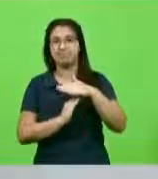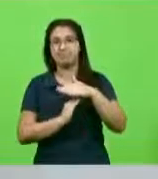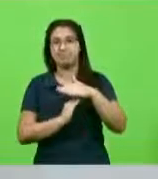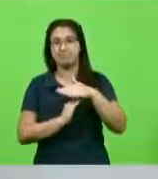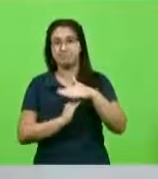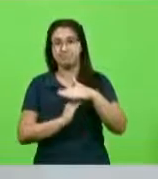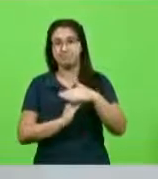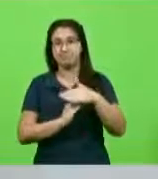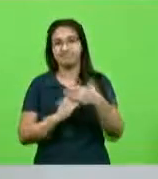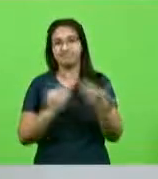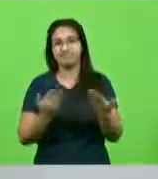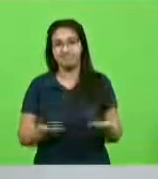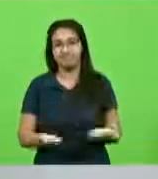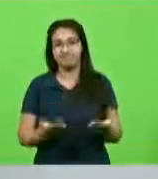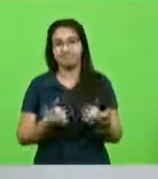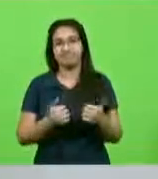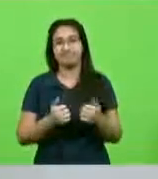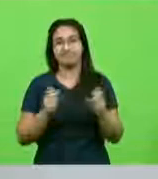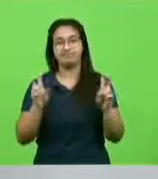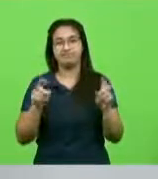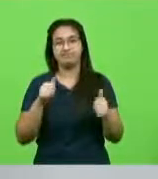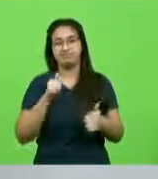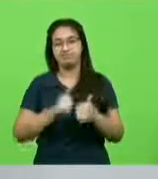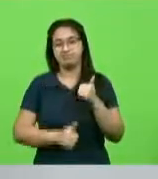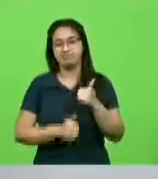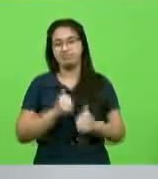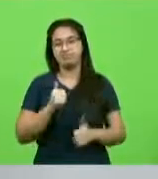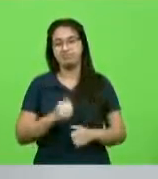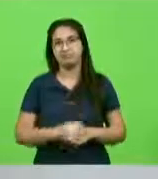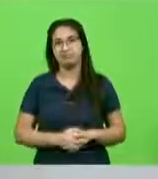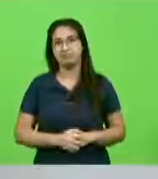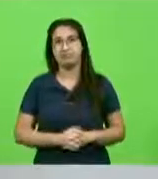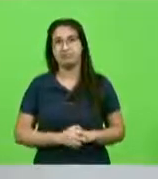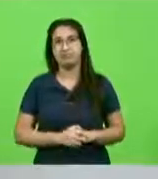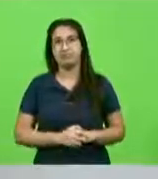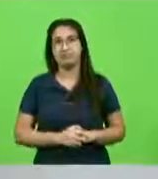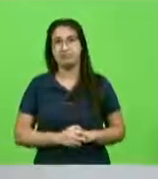em relação à prática esportiva. Concedo a parte, deputado Fernando.